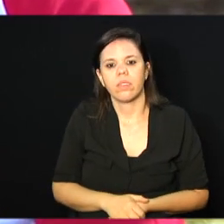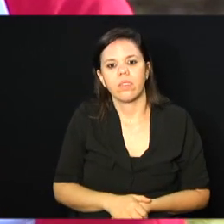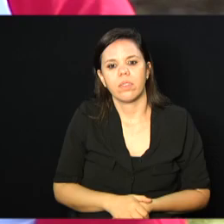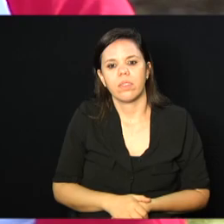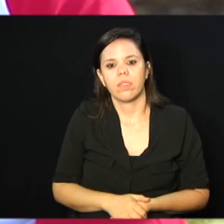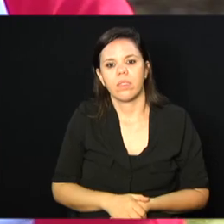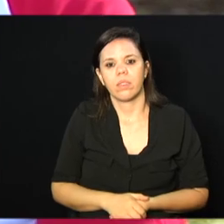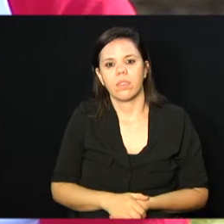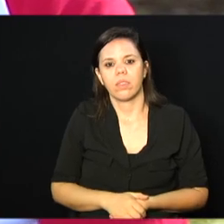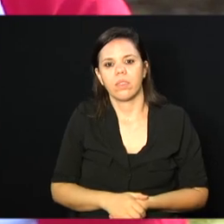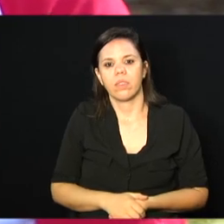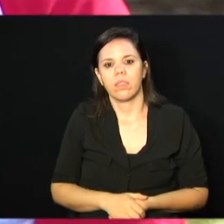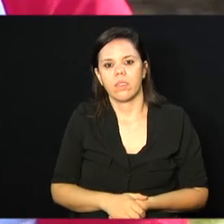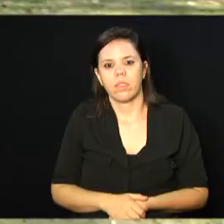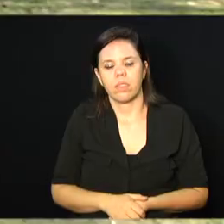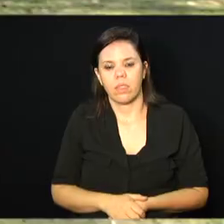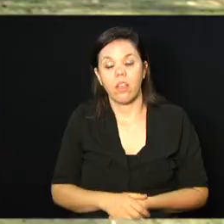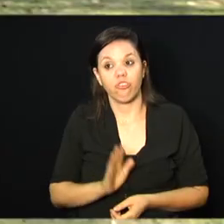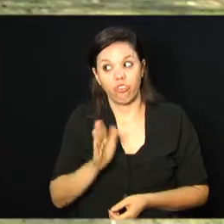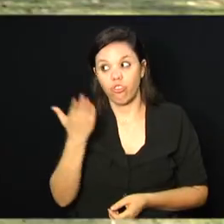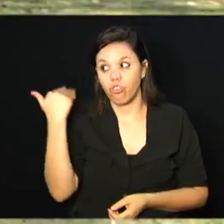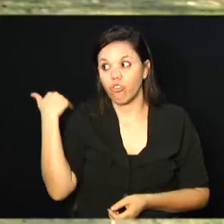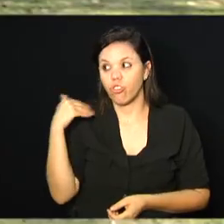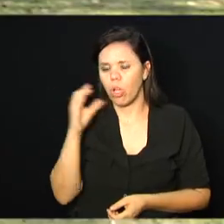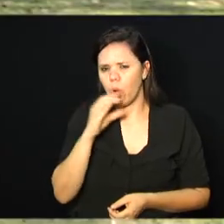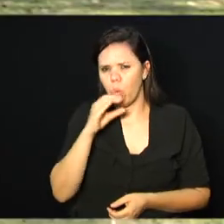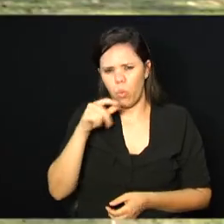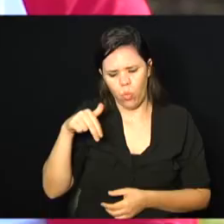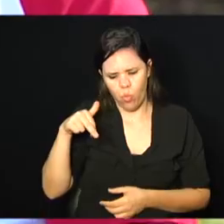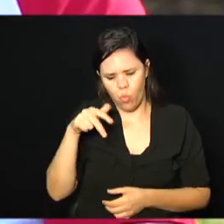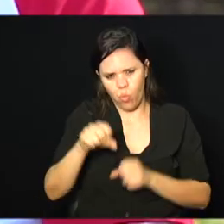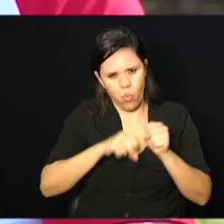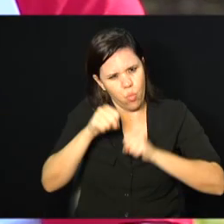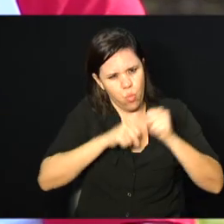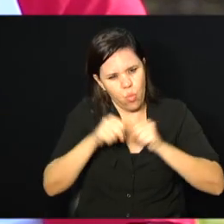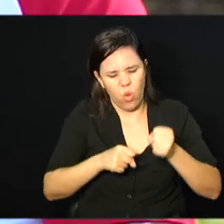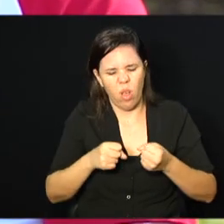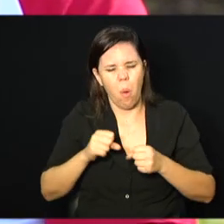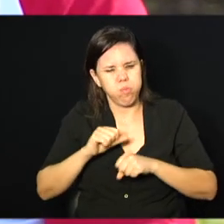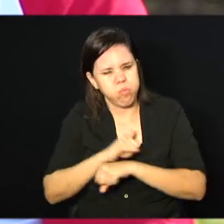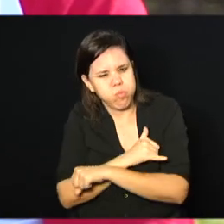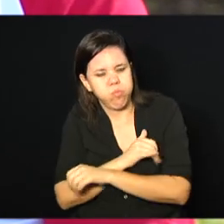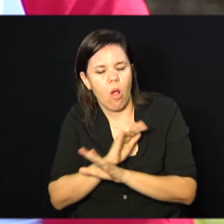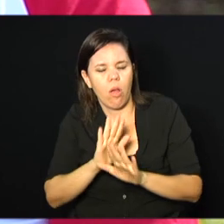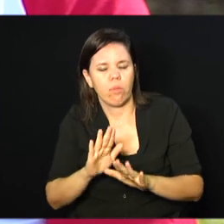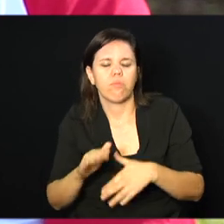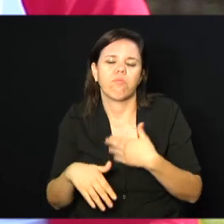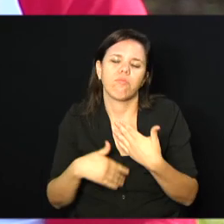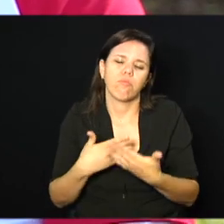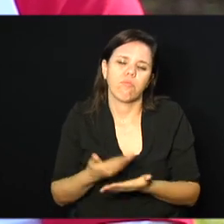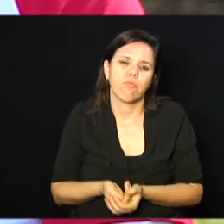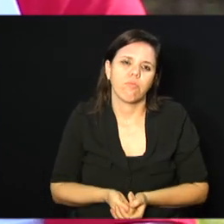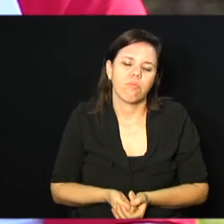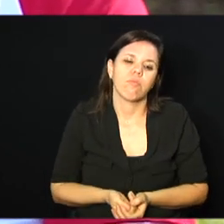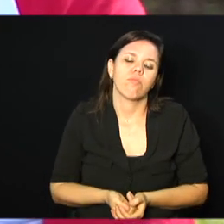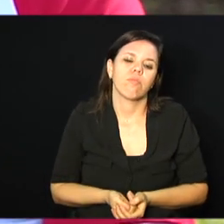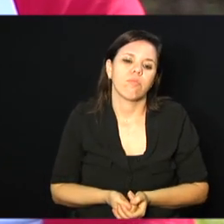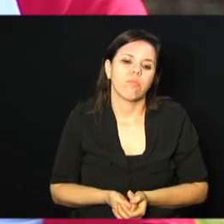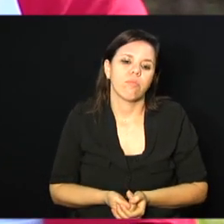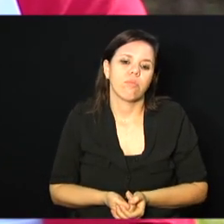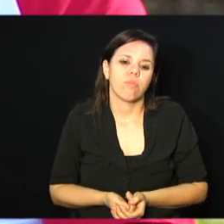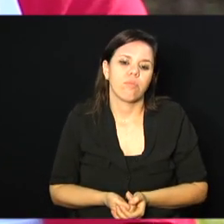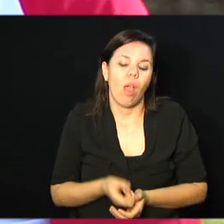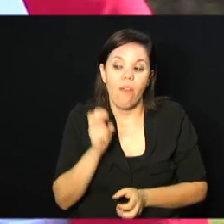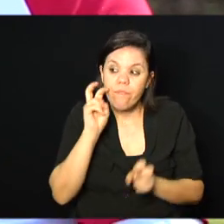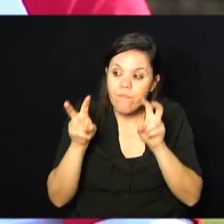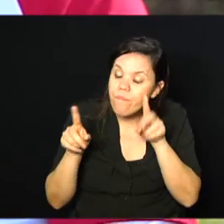E... Eu já corri há um tempo, porque tava com excesso de peso. E... Quando... Numa dessas corridas eu vi,